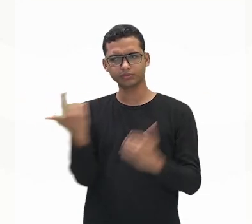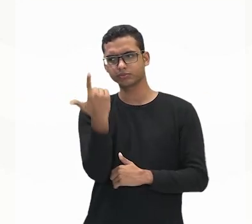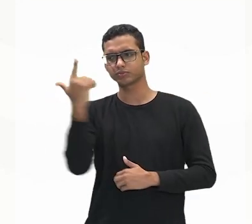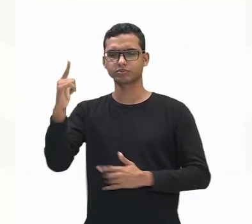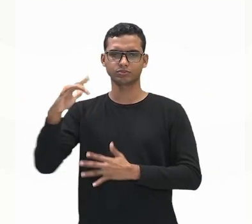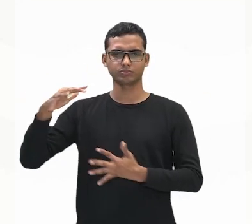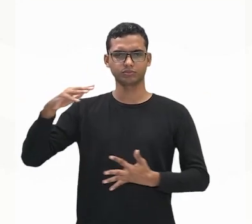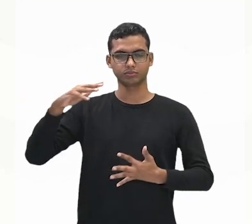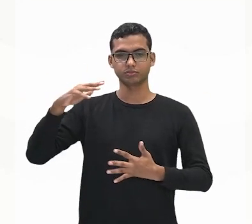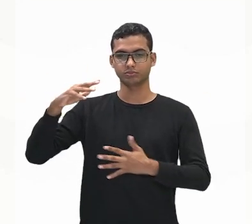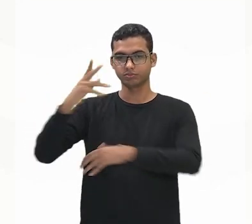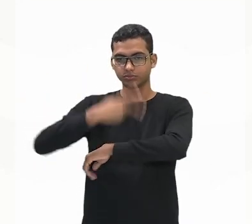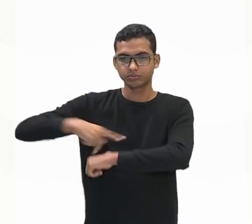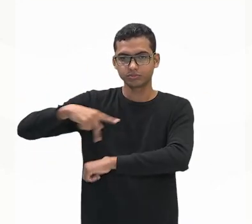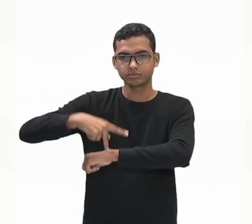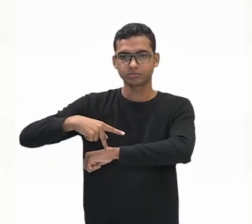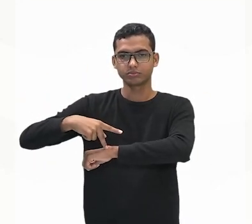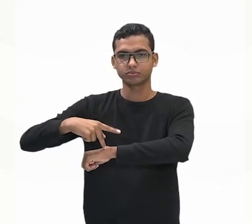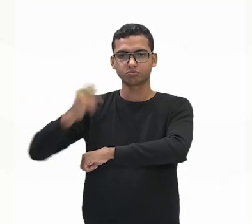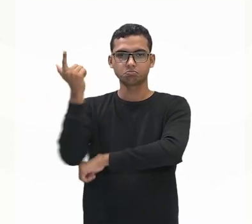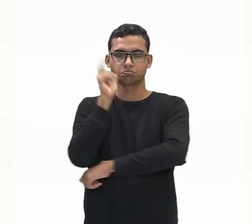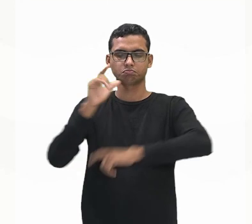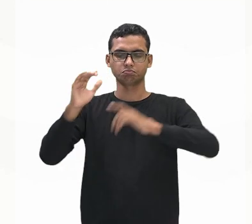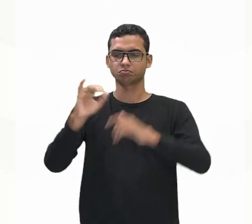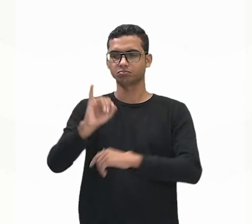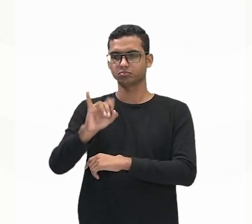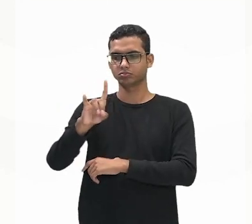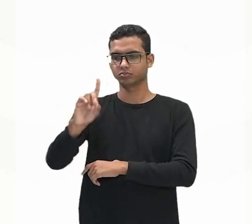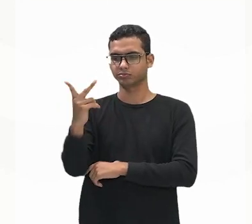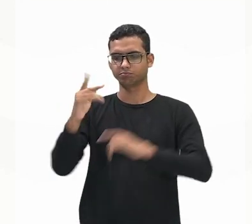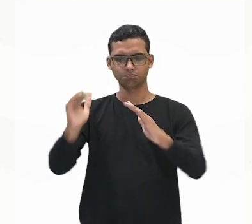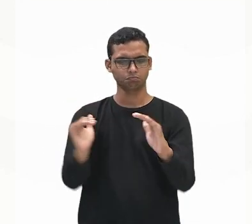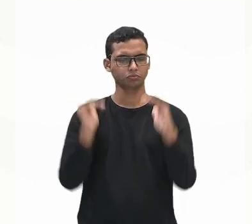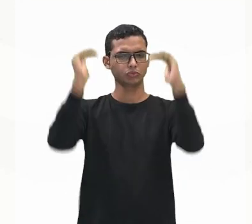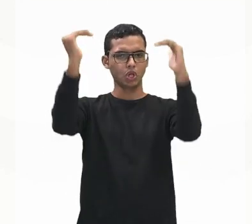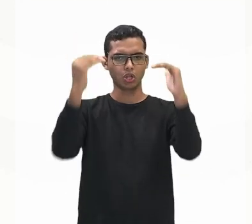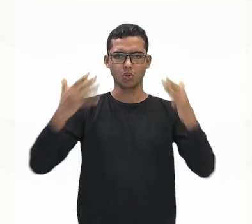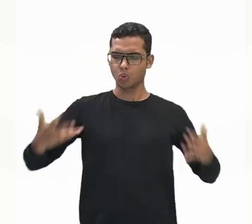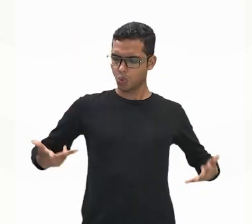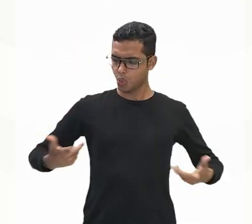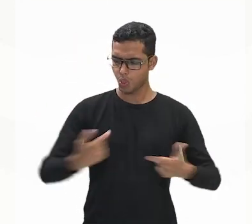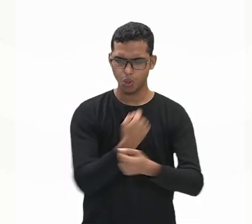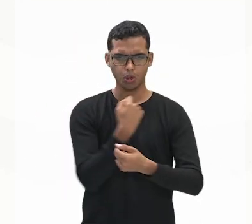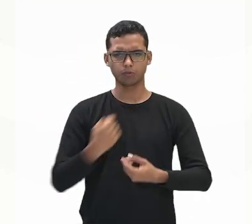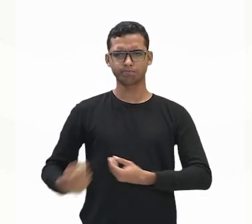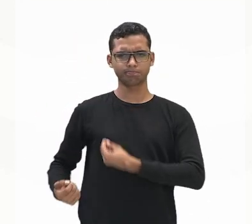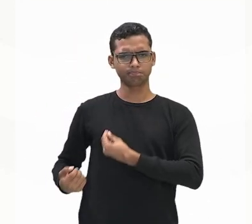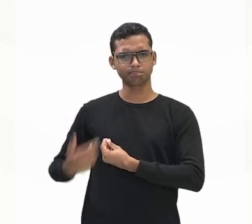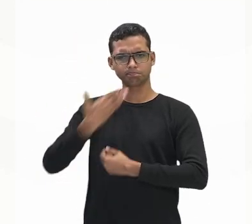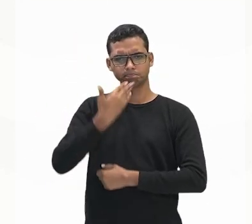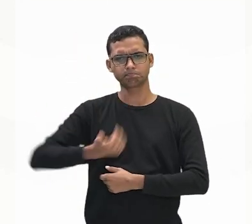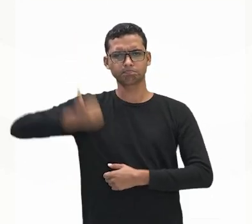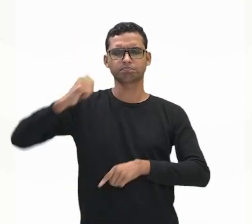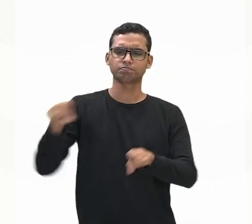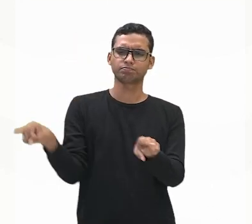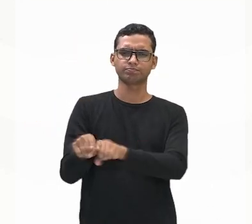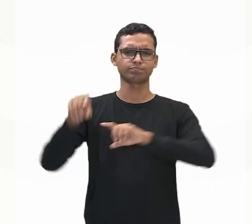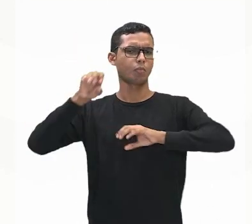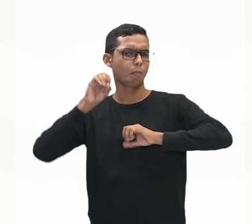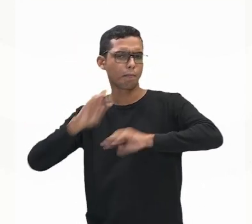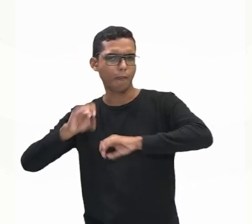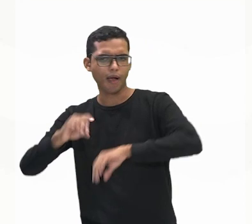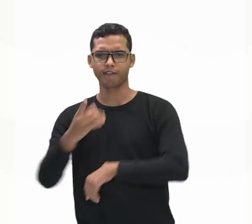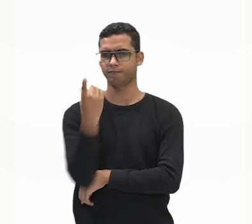faz com que o Brasil seja considerado um país de alta IDH, um país de alta qualidade de vida, educação, saúde, renda,